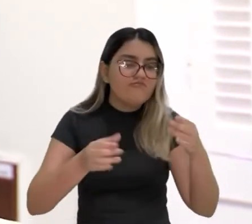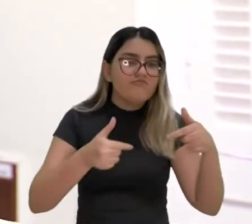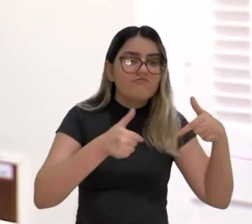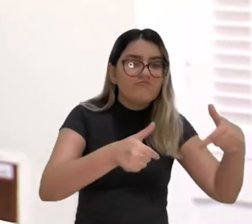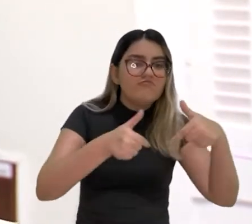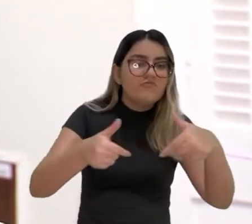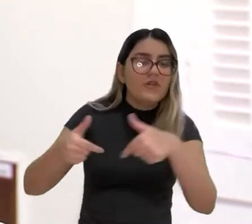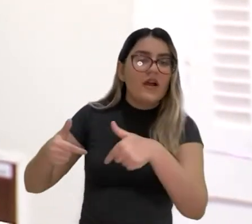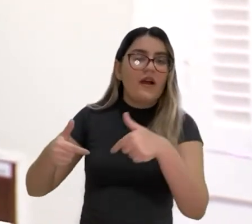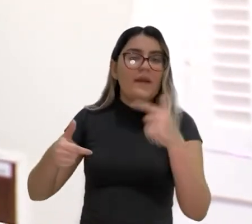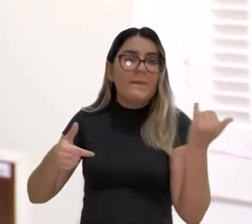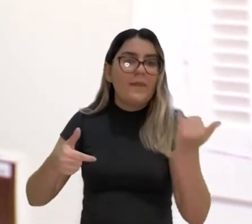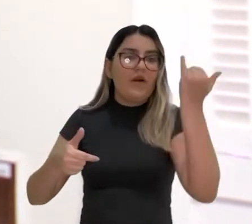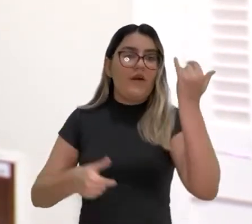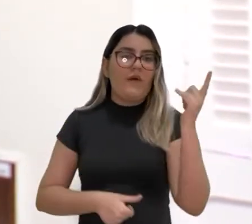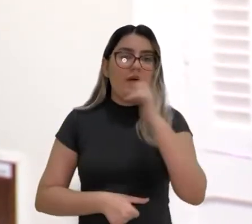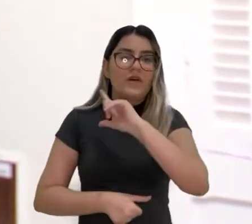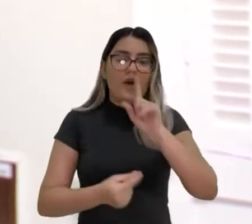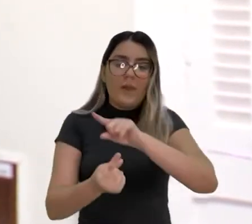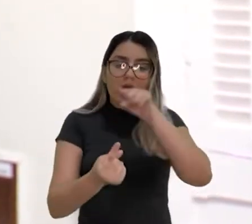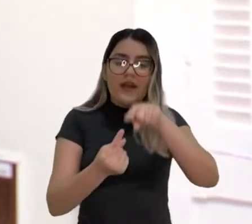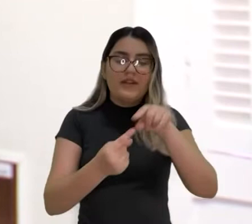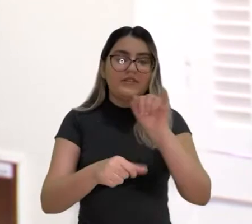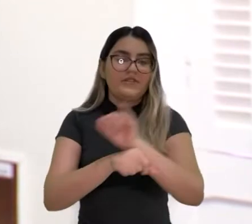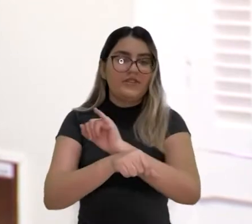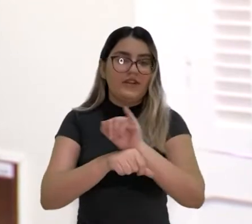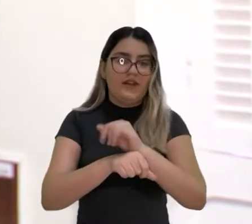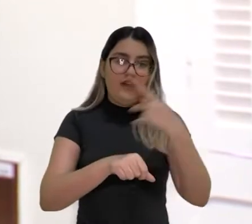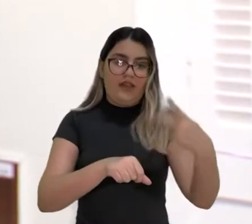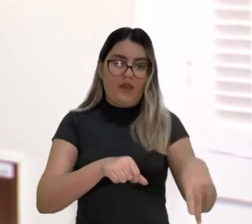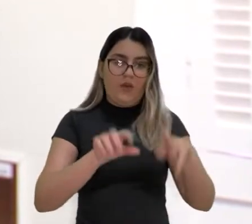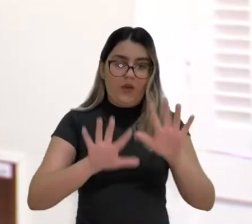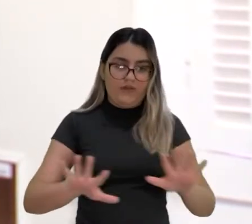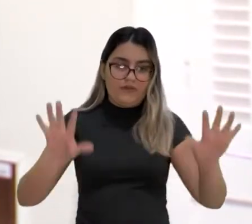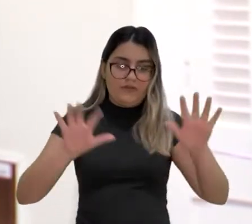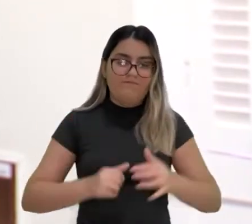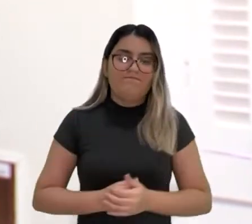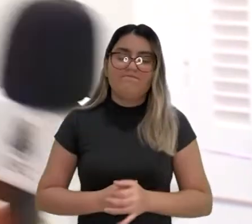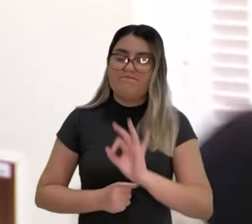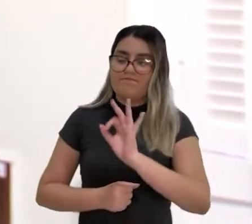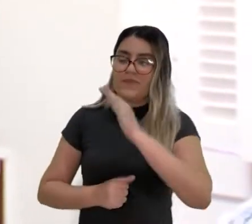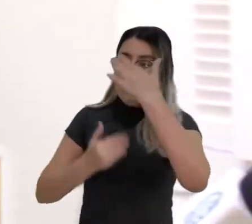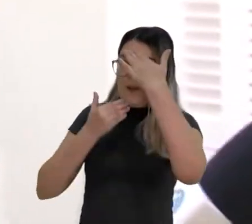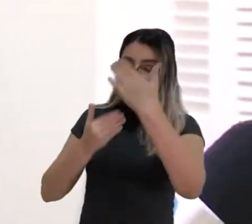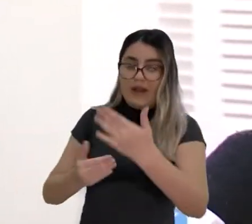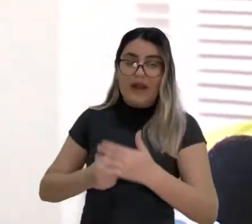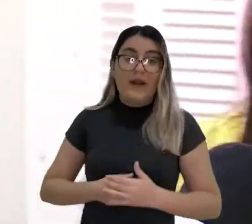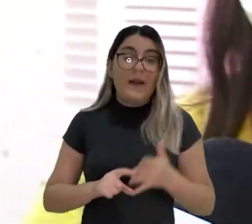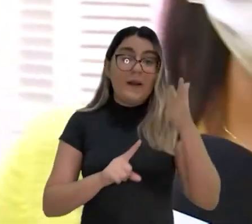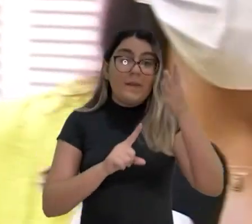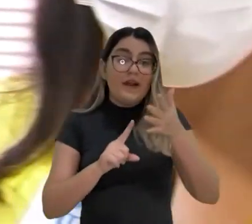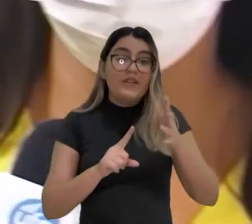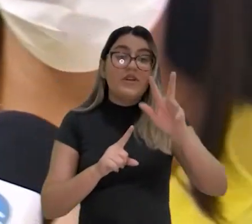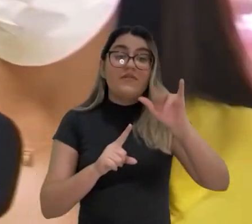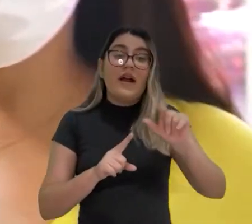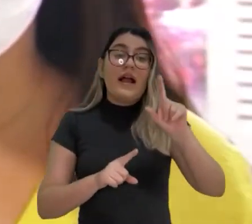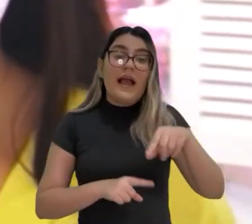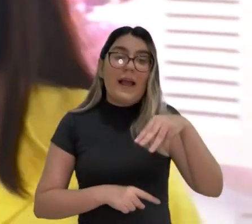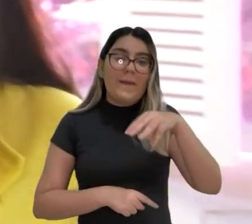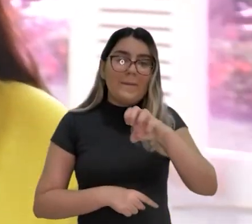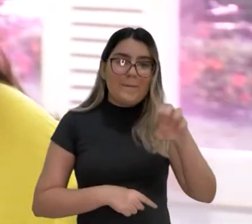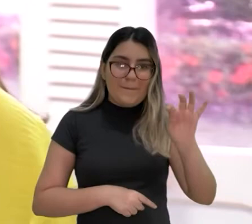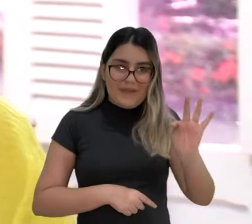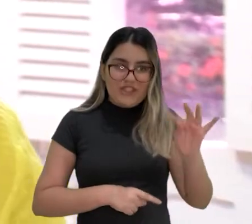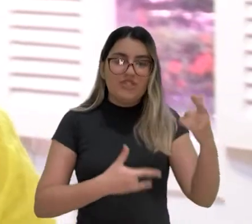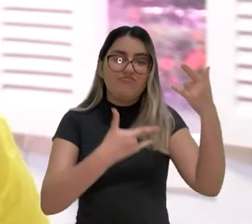ações relevantes para se alcançar os objetivos estratégicos da instituição. Professor Amir, muito obrigada. A palestra vai